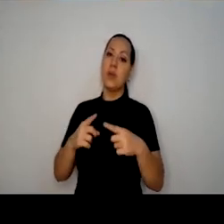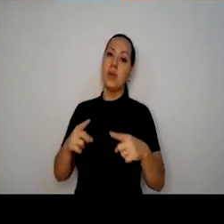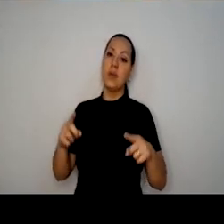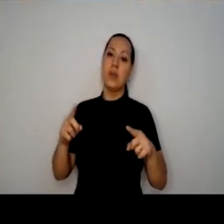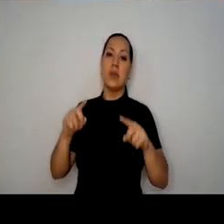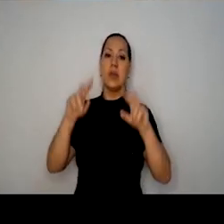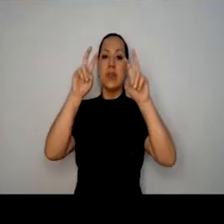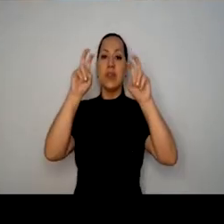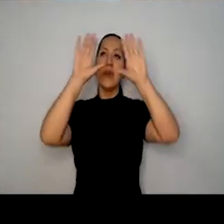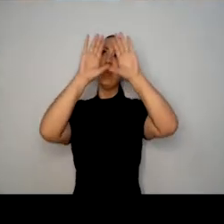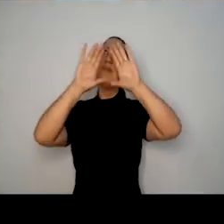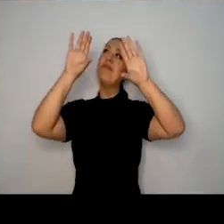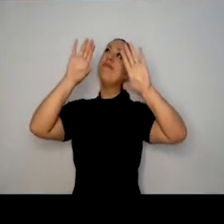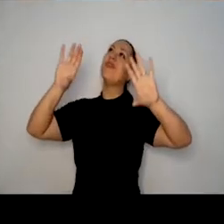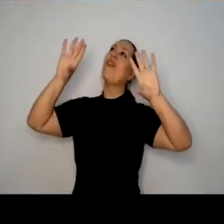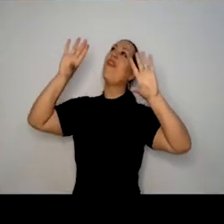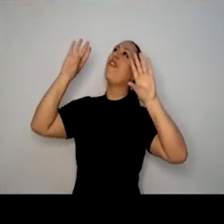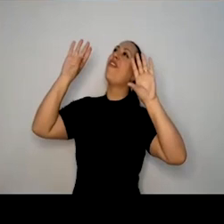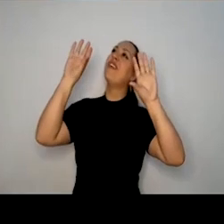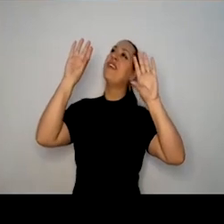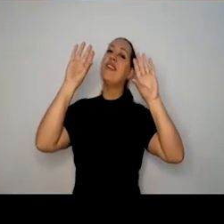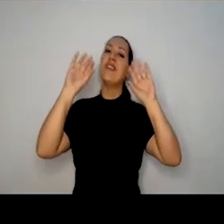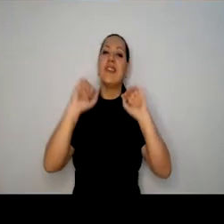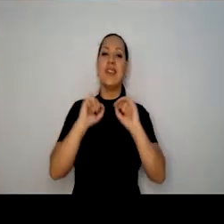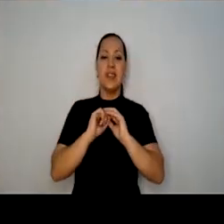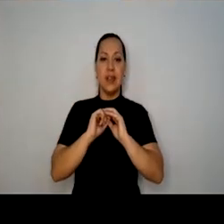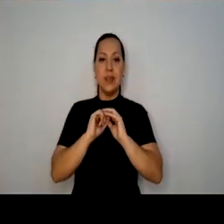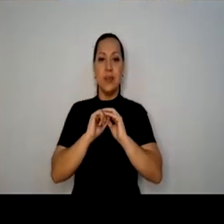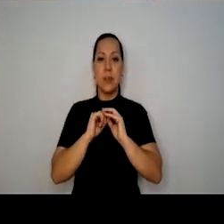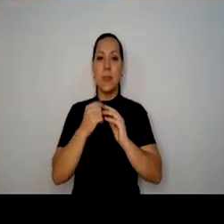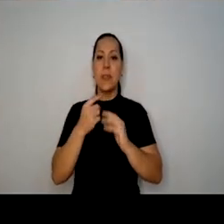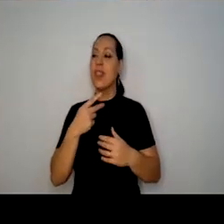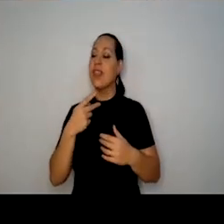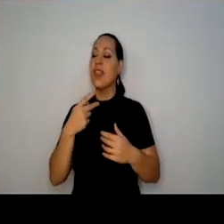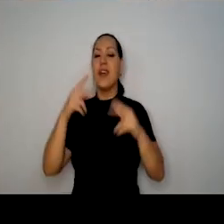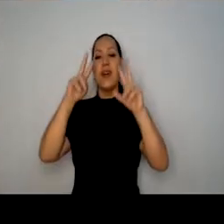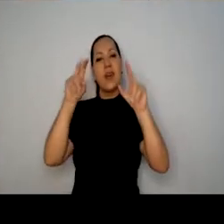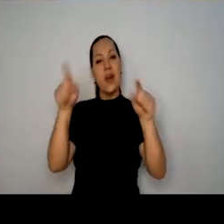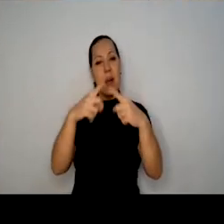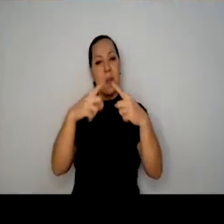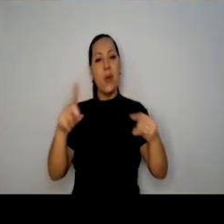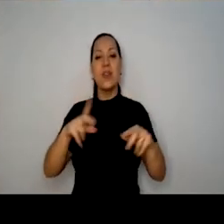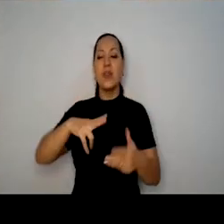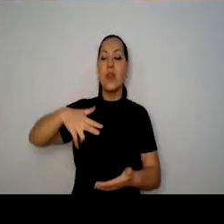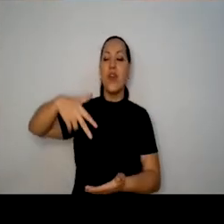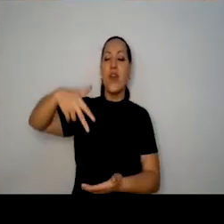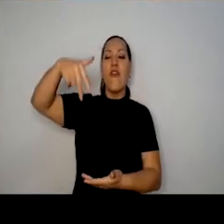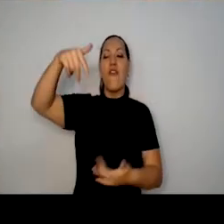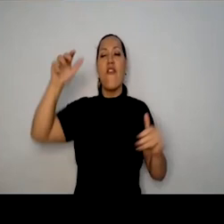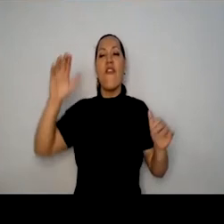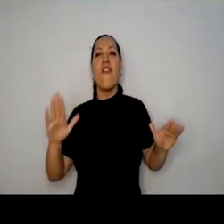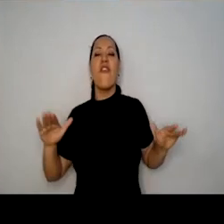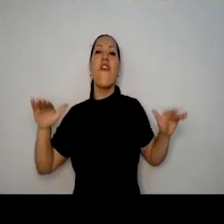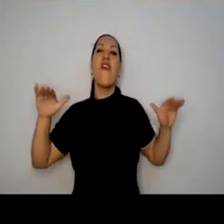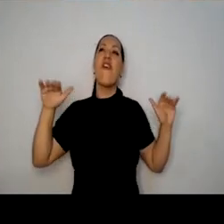nuvens de algodão, a gente falava dos voos possíveis, da viagem a